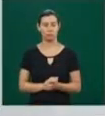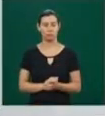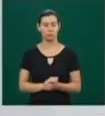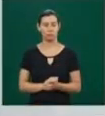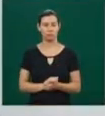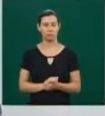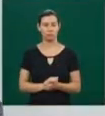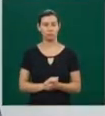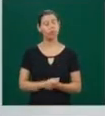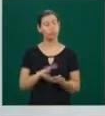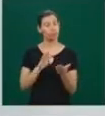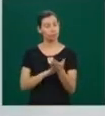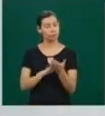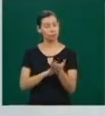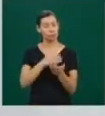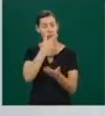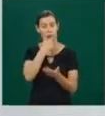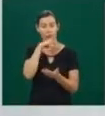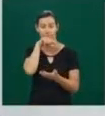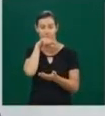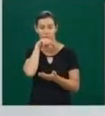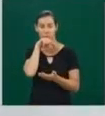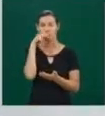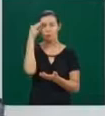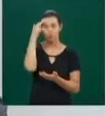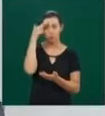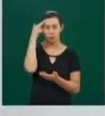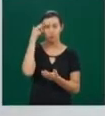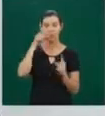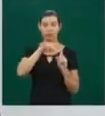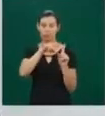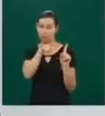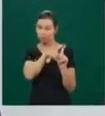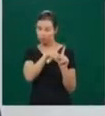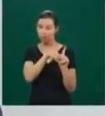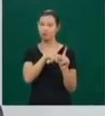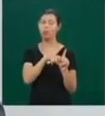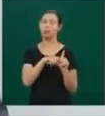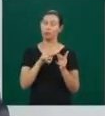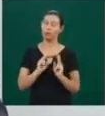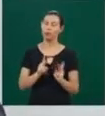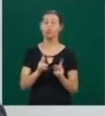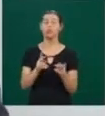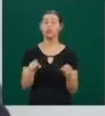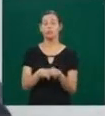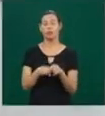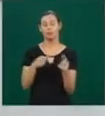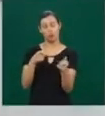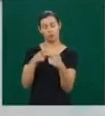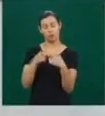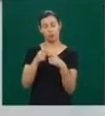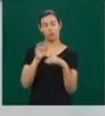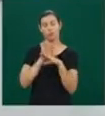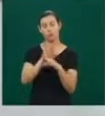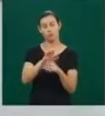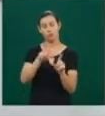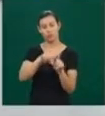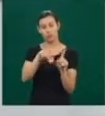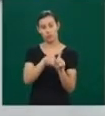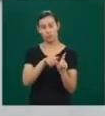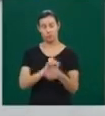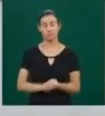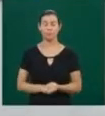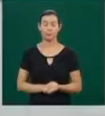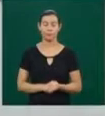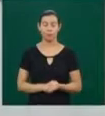E parabéns aí aos pais que não desistem desse sonho e também a medicina, é claro, que está aí para ajudar a quem realmente precisa. De acordo com o